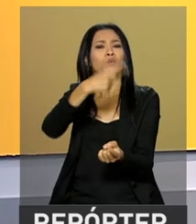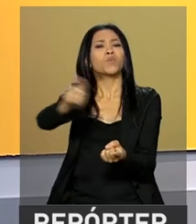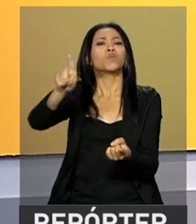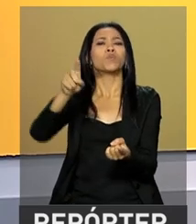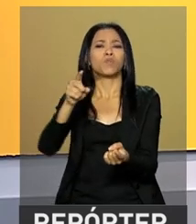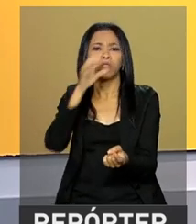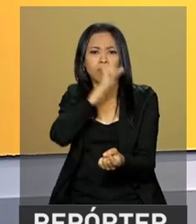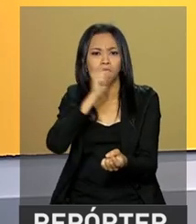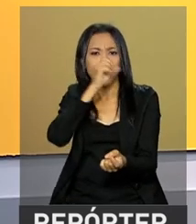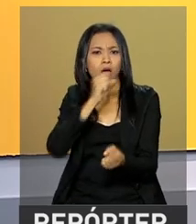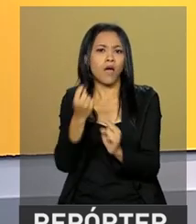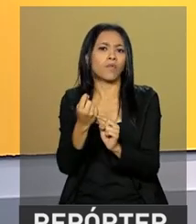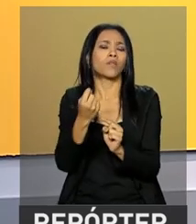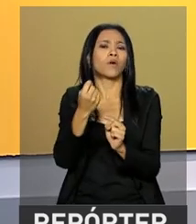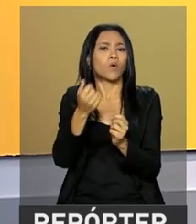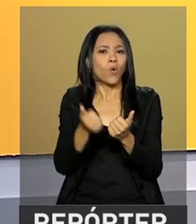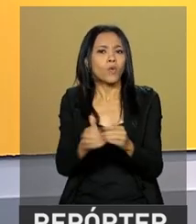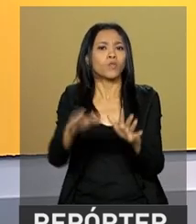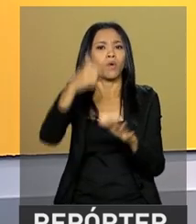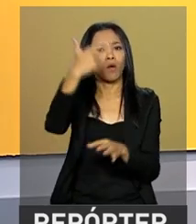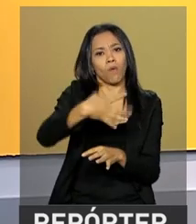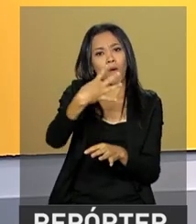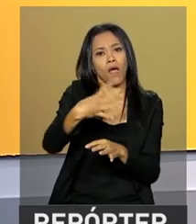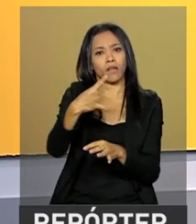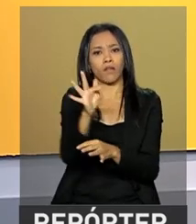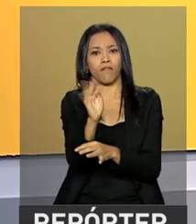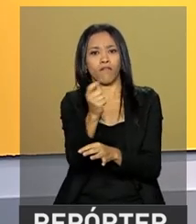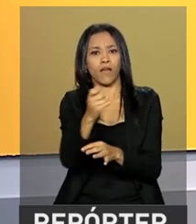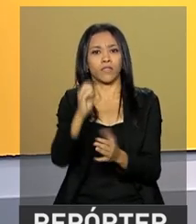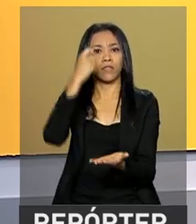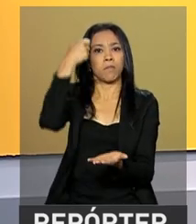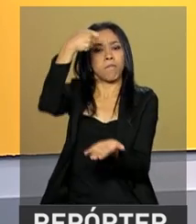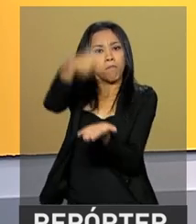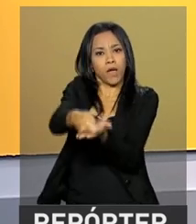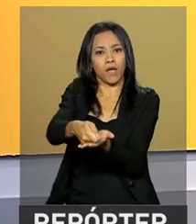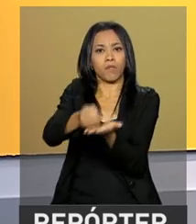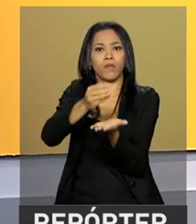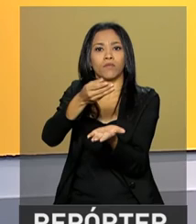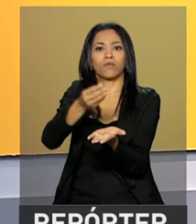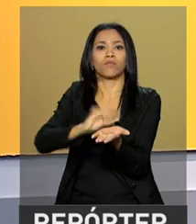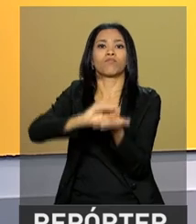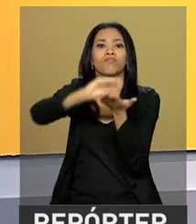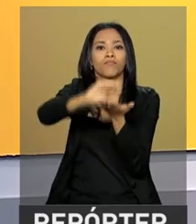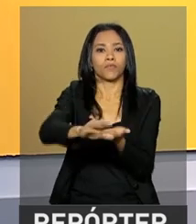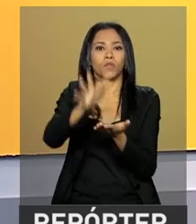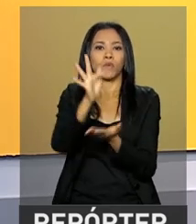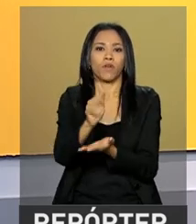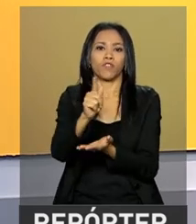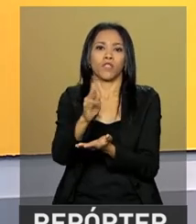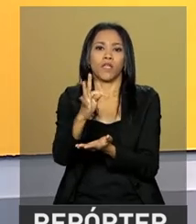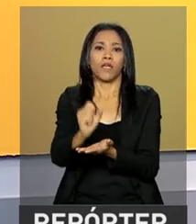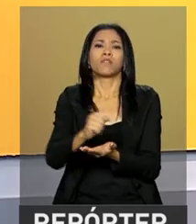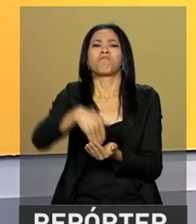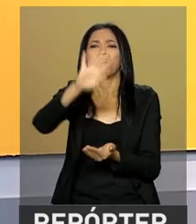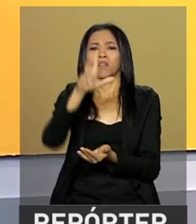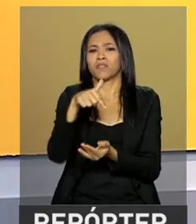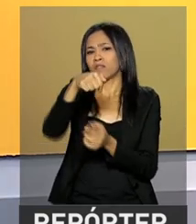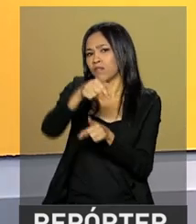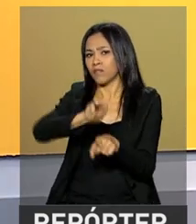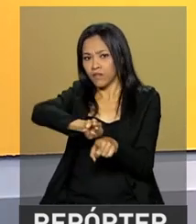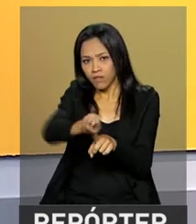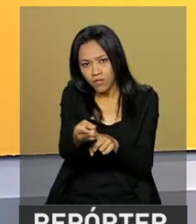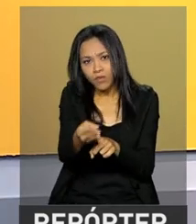Caixa iniciou a quarta fase de pagamentos das contas inativas do FGTS para mais de 7 milhões